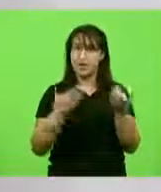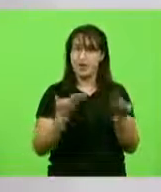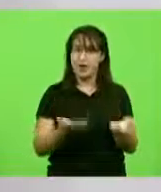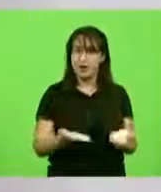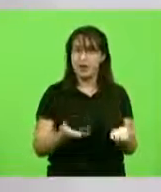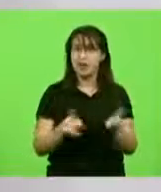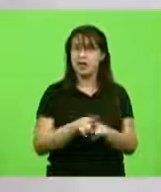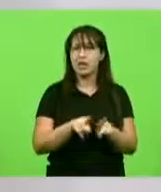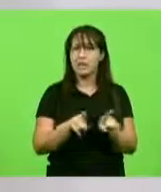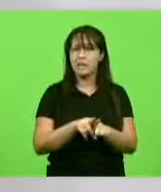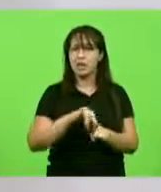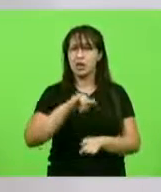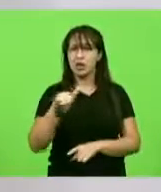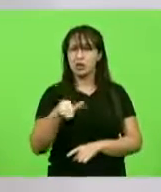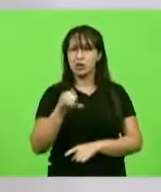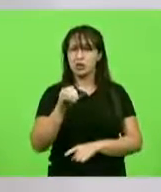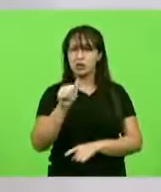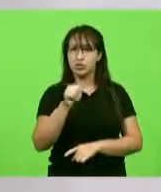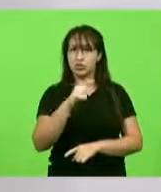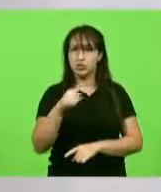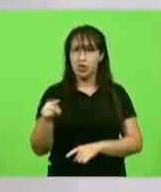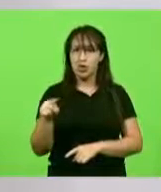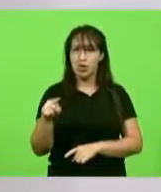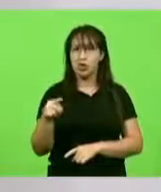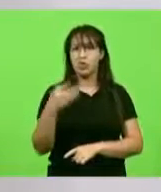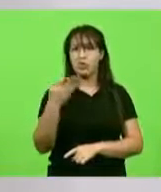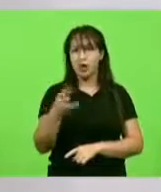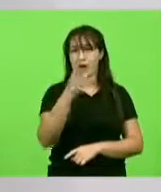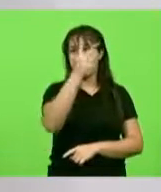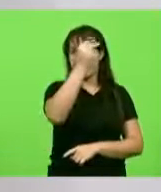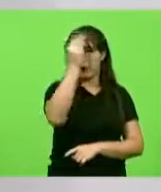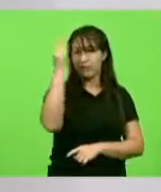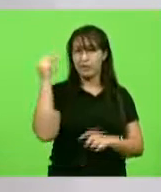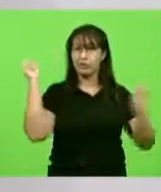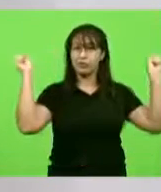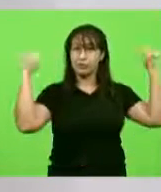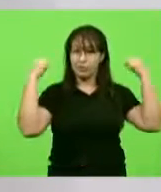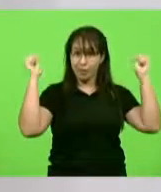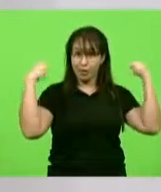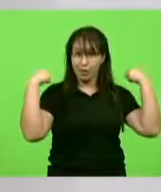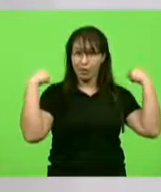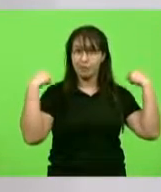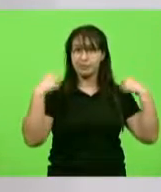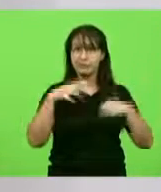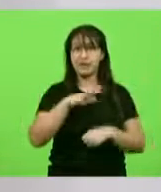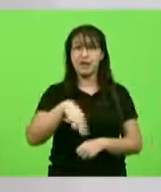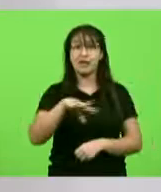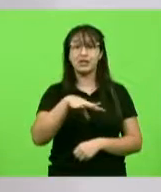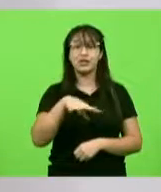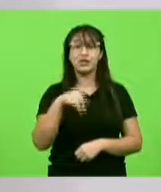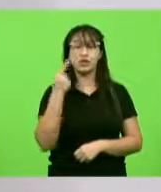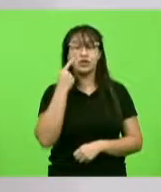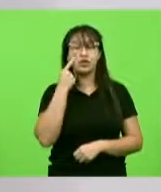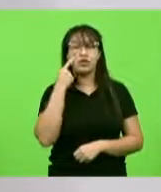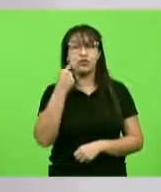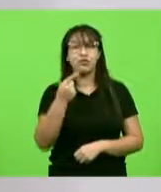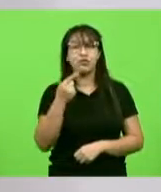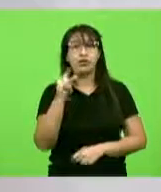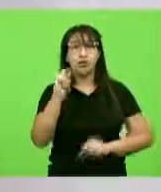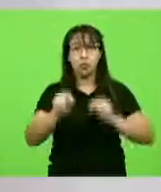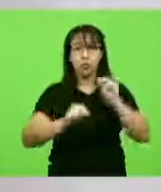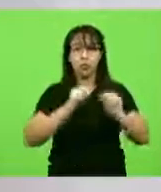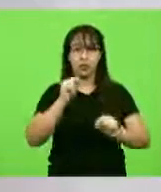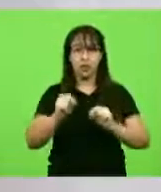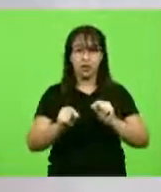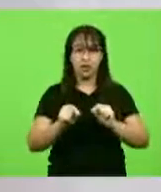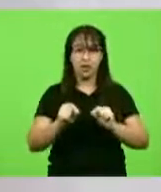João Rodrigues, que hoje foi notícia lá em Chapecó, a gente viu como um